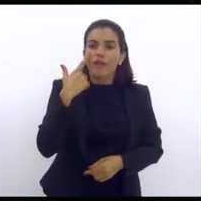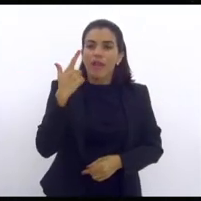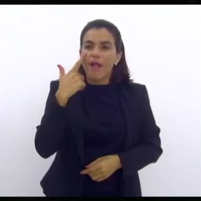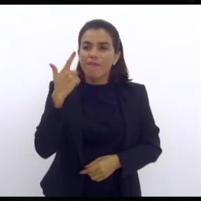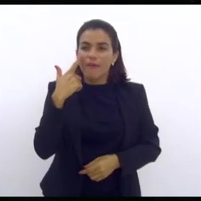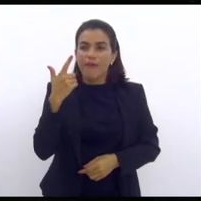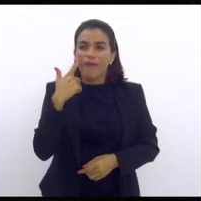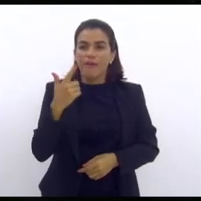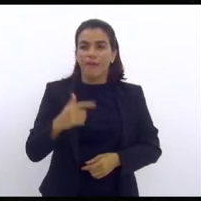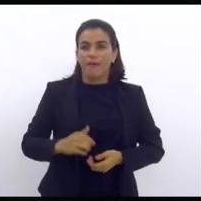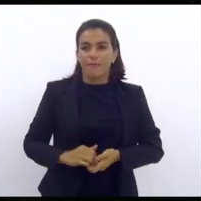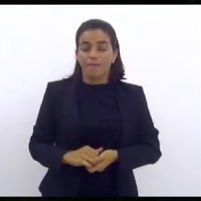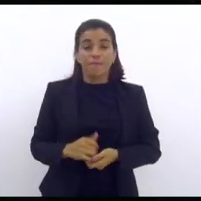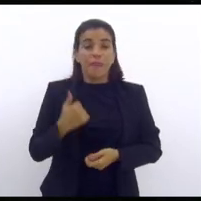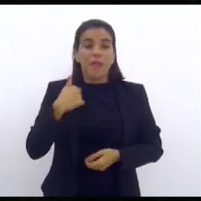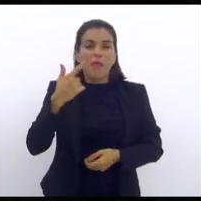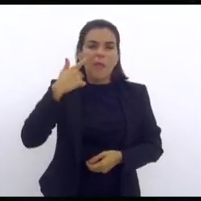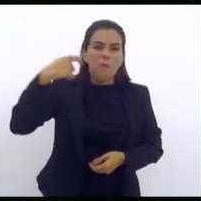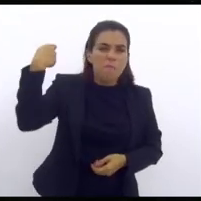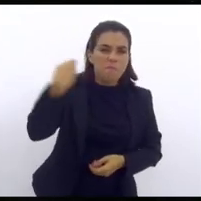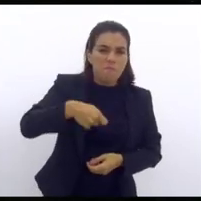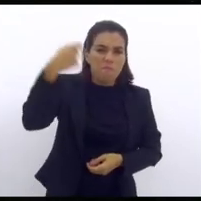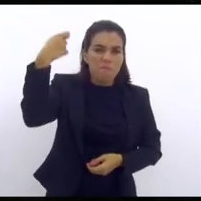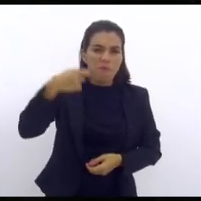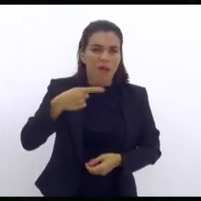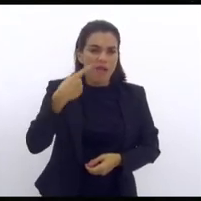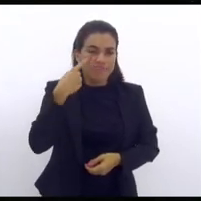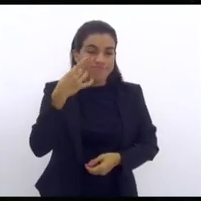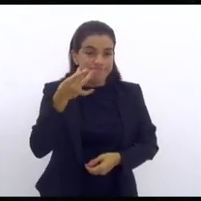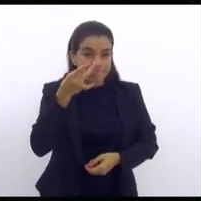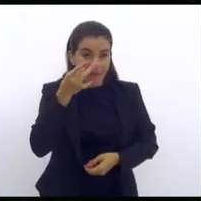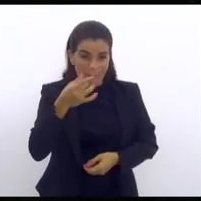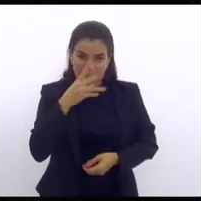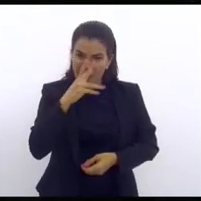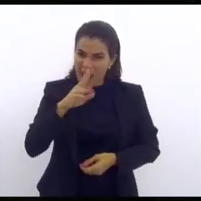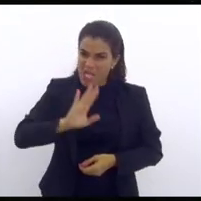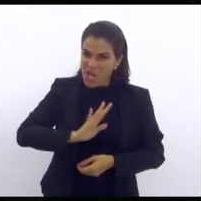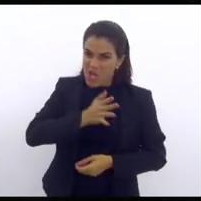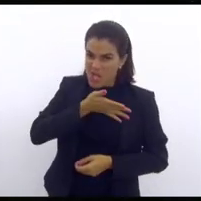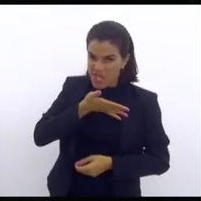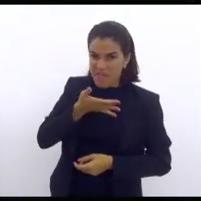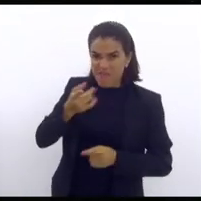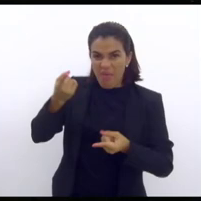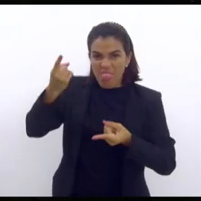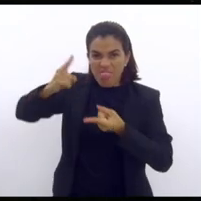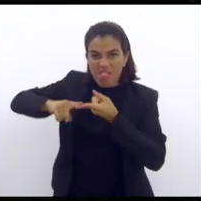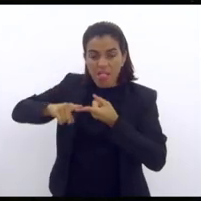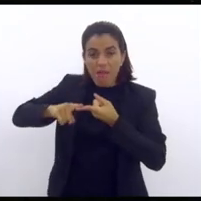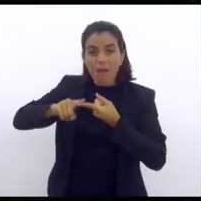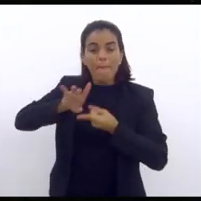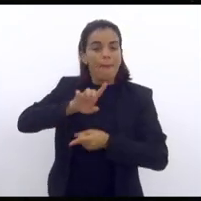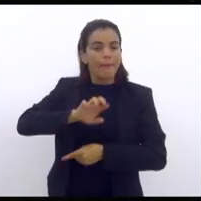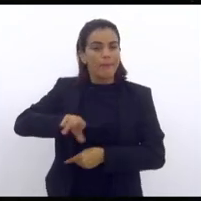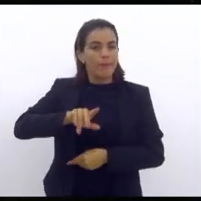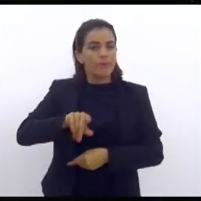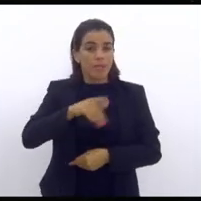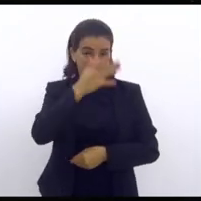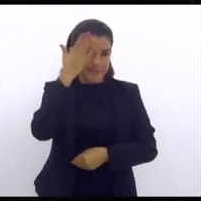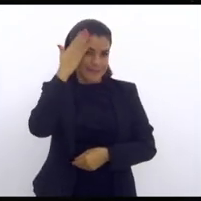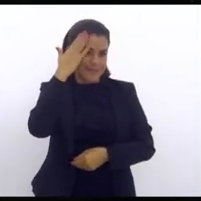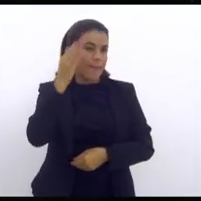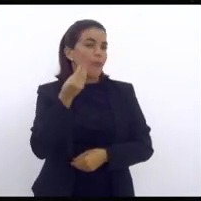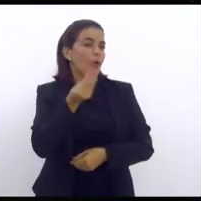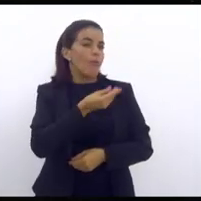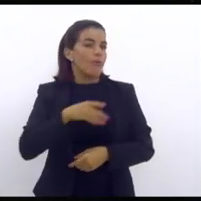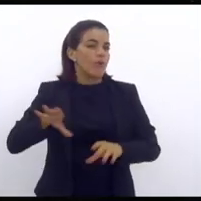Eu queria ver. Eu pagava para ver. Eu sei que é horrível, parece coisa medieval. Mas não, a gente sabe como eles